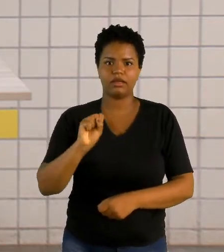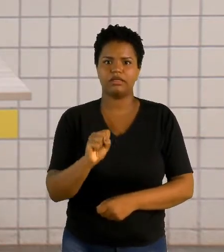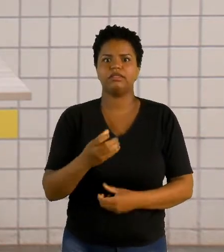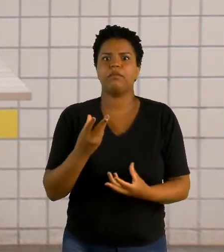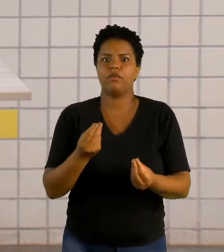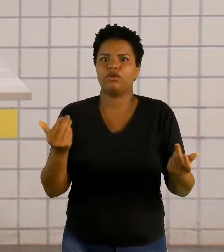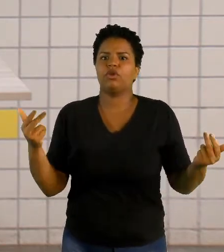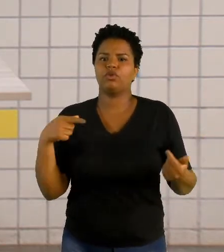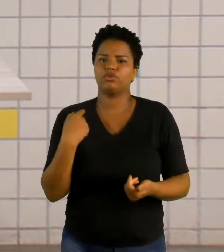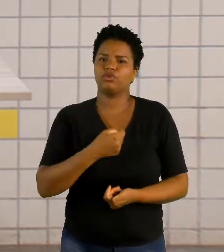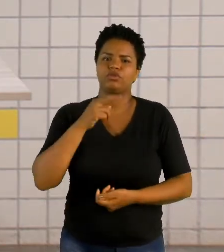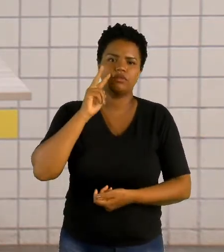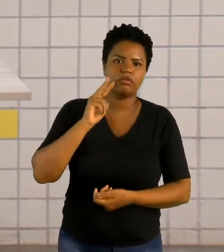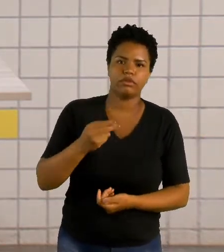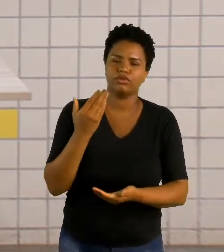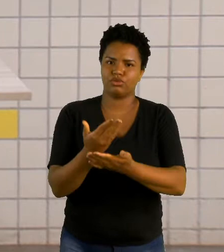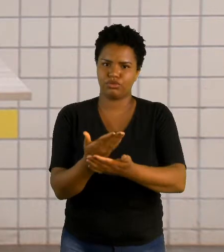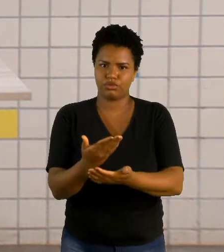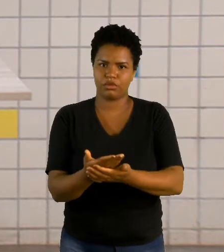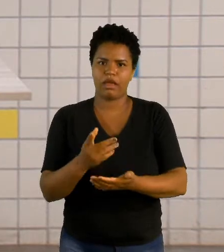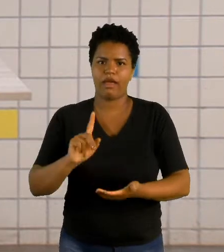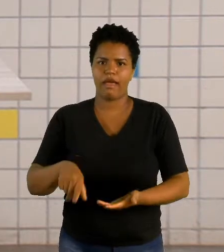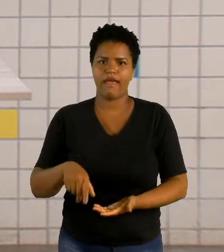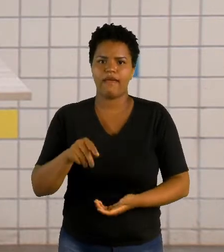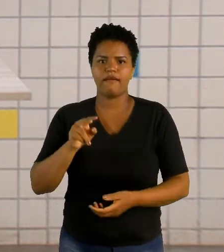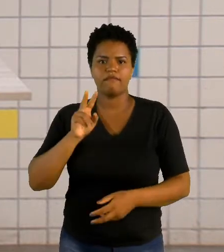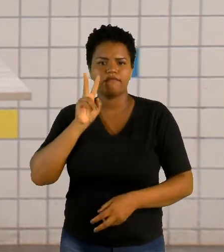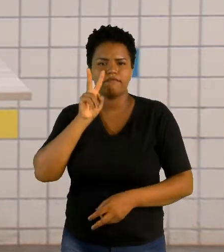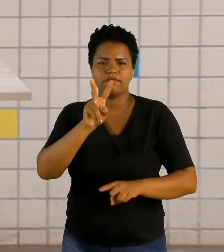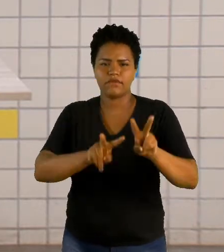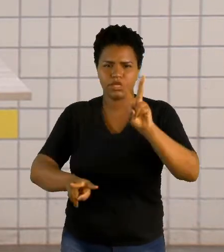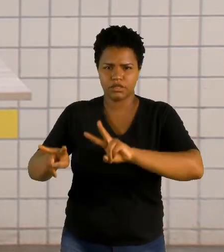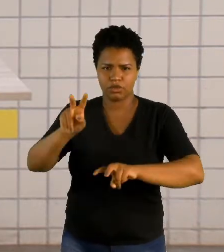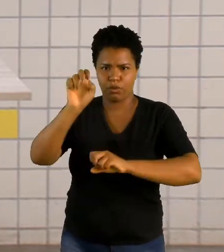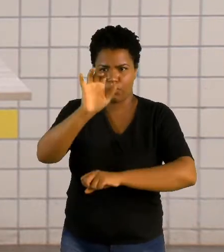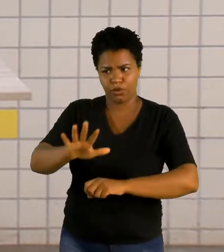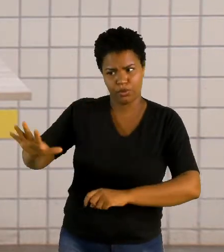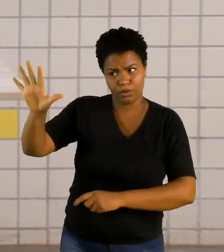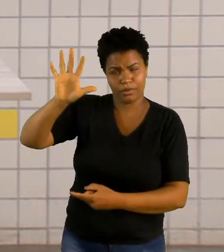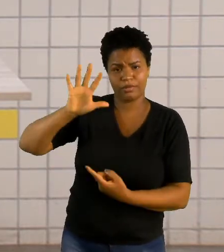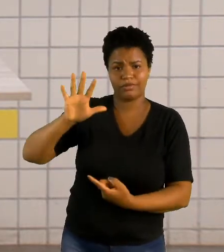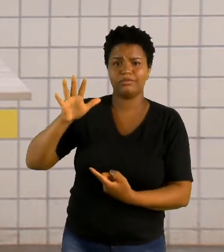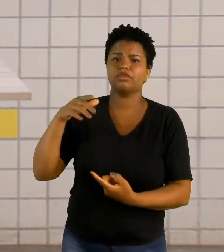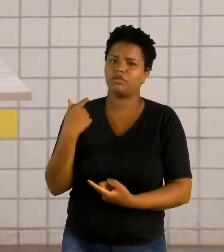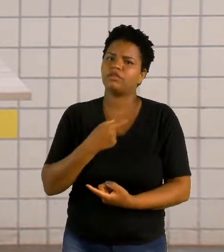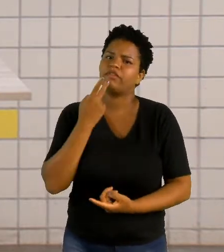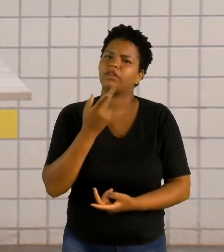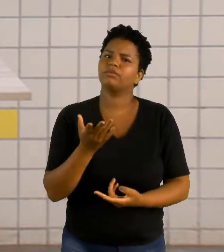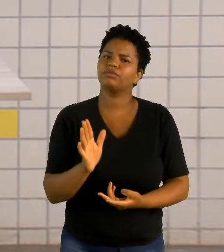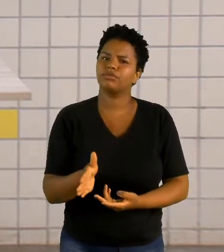estuda é baseado na visão eurocêntrica. E a gente já falou sobre isso. Eu, por exemplo, quando eu vejo o mapa,